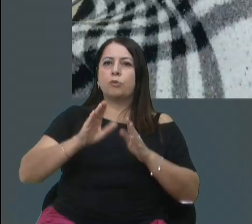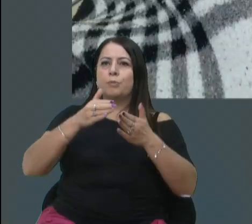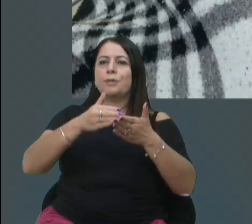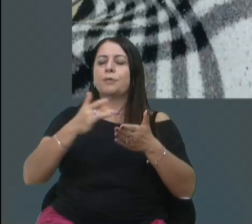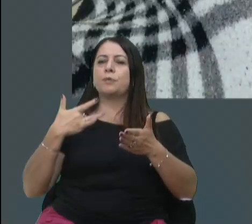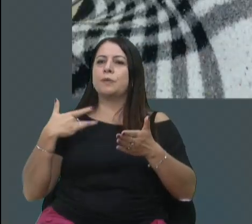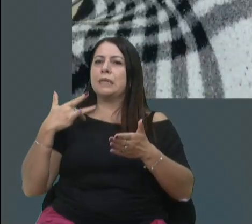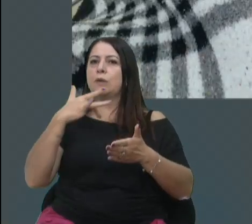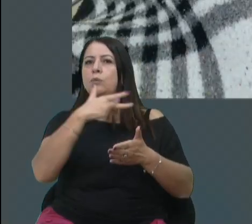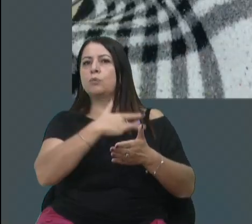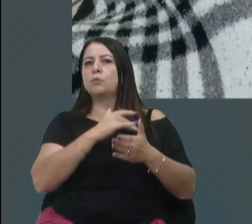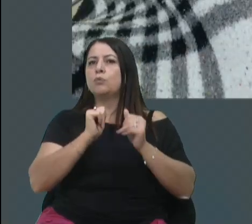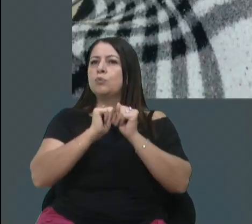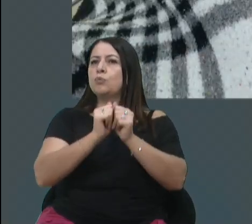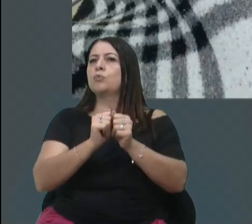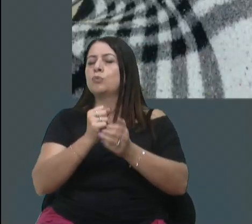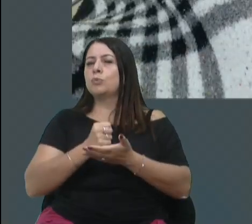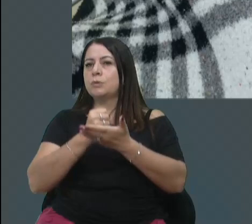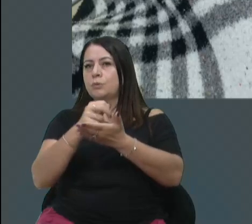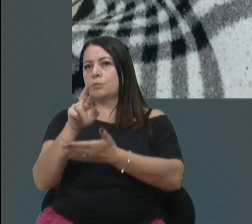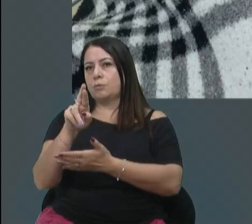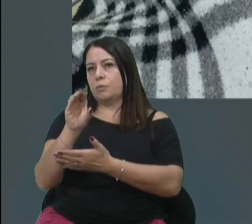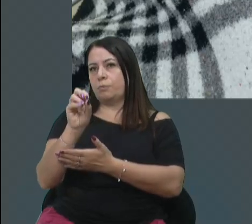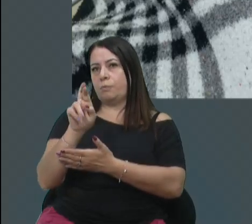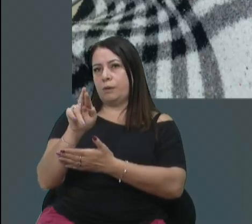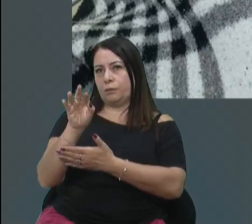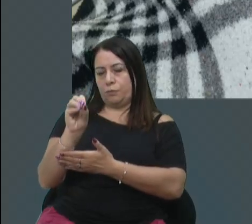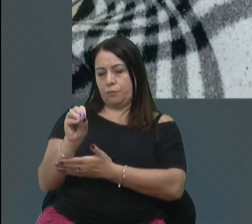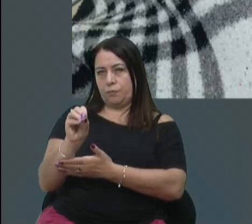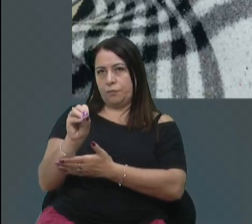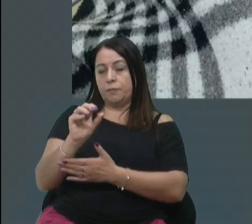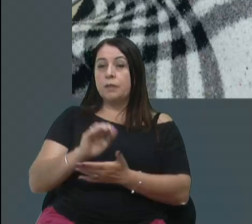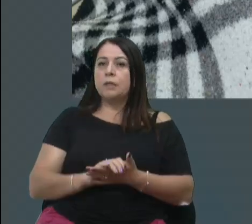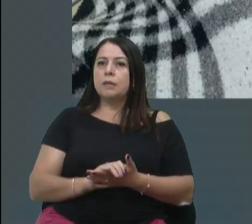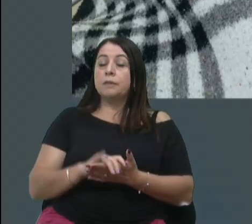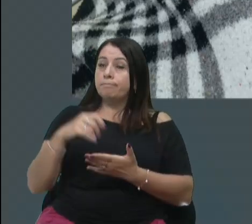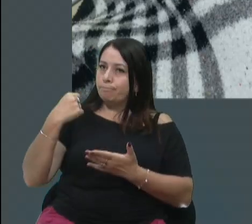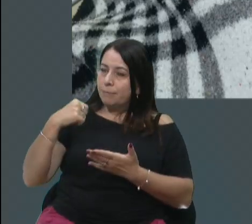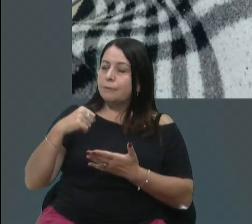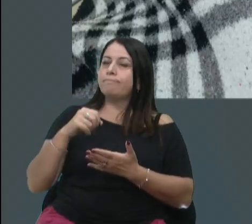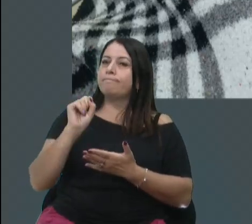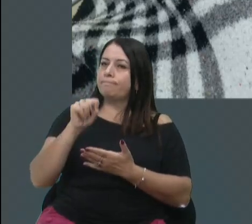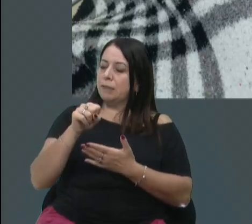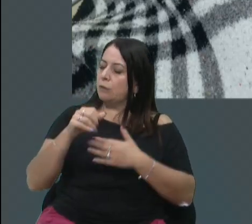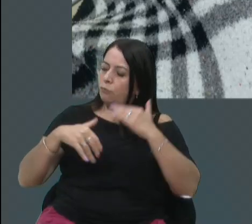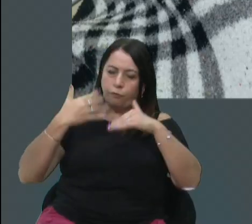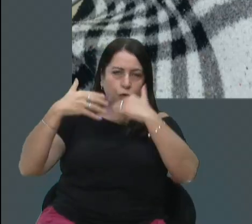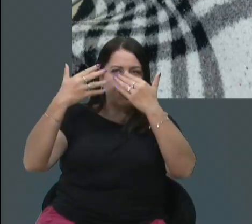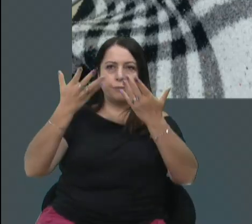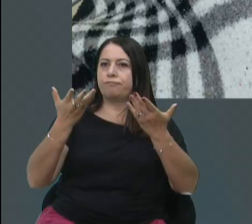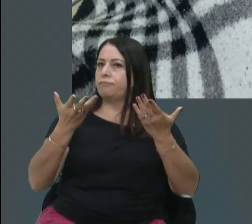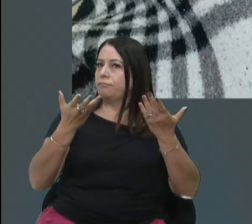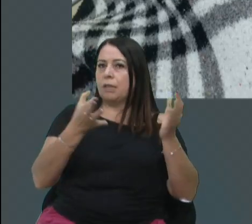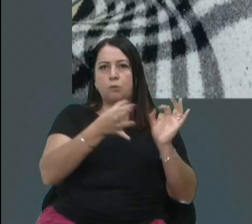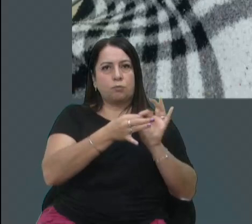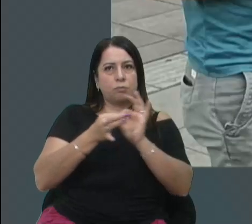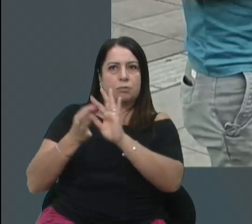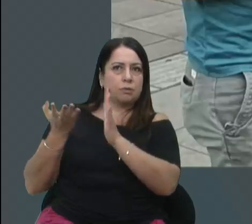Saúde e juntamente com o seu assessor Roberto. E precisamos sim evoluir nesse contexto.